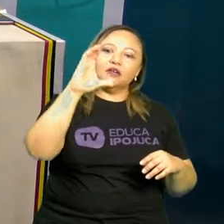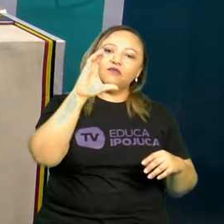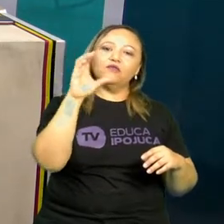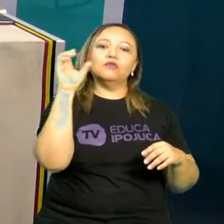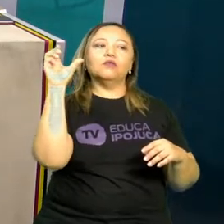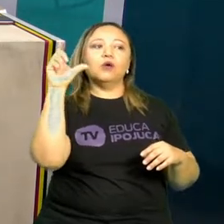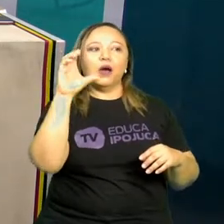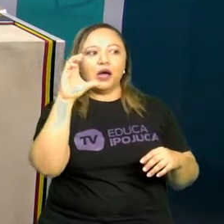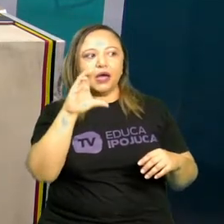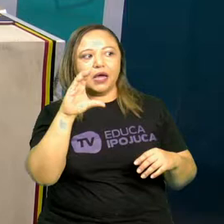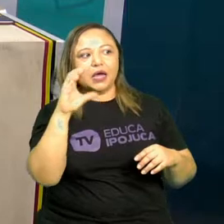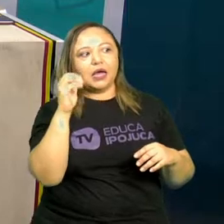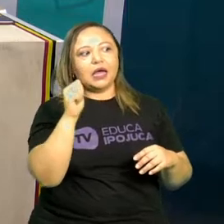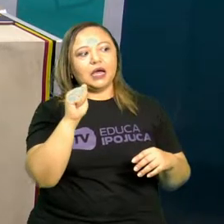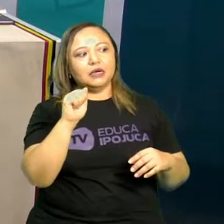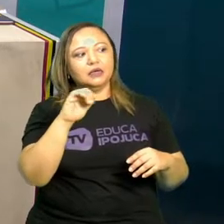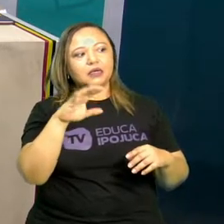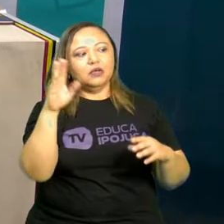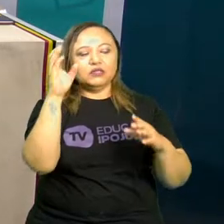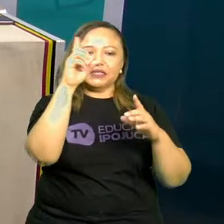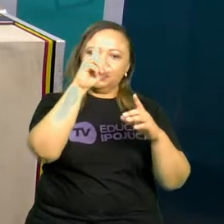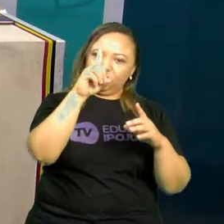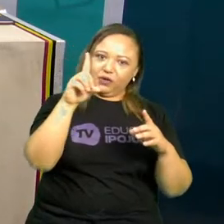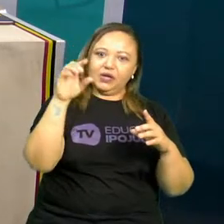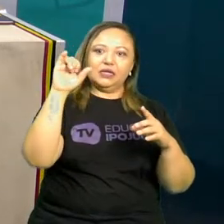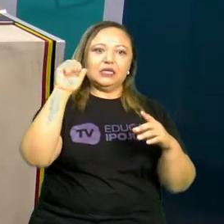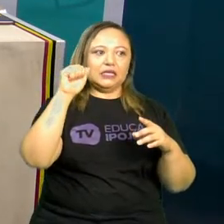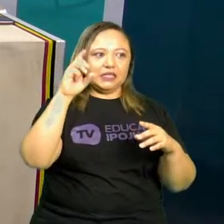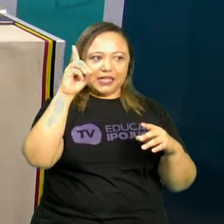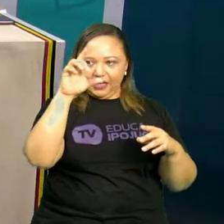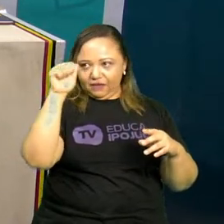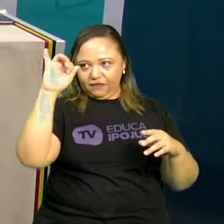letrinhas.